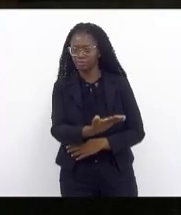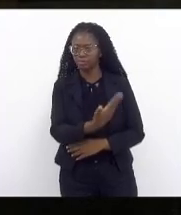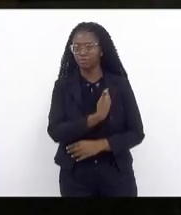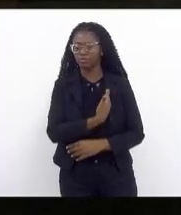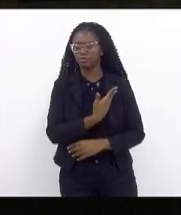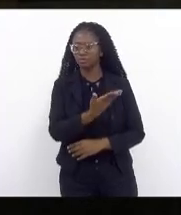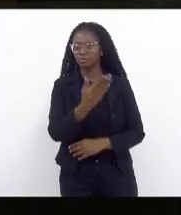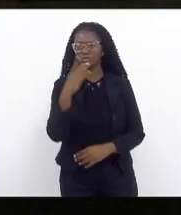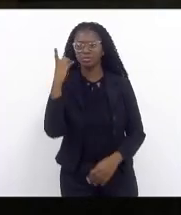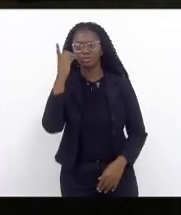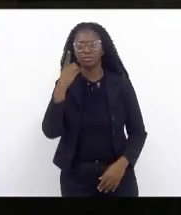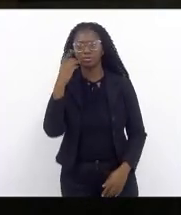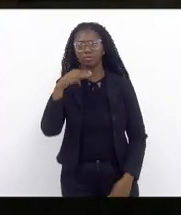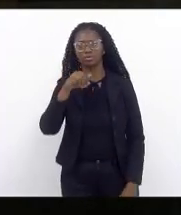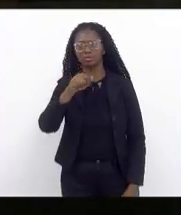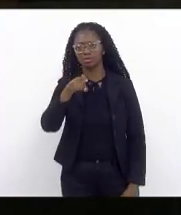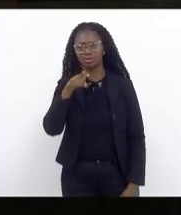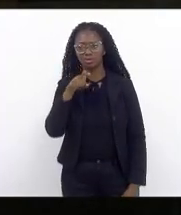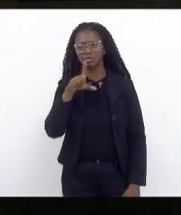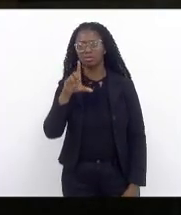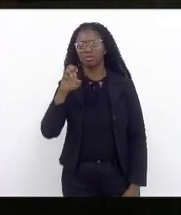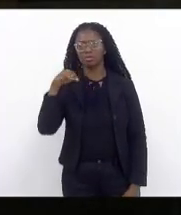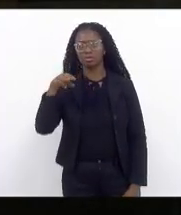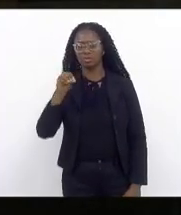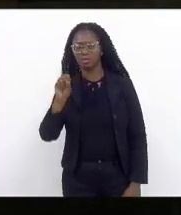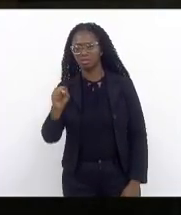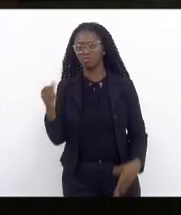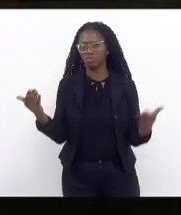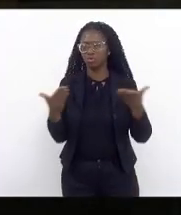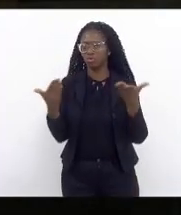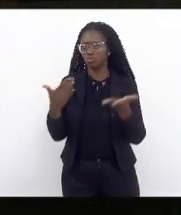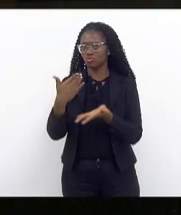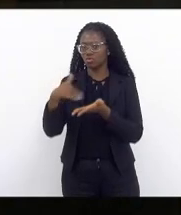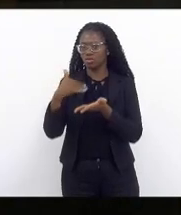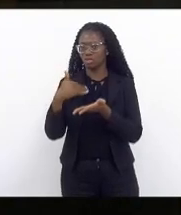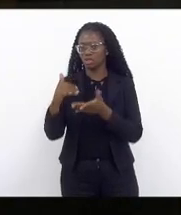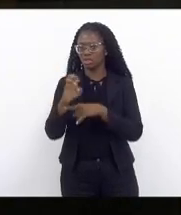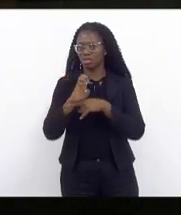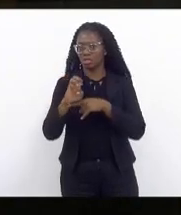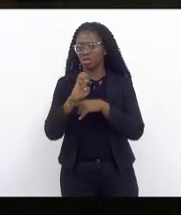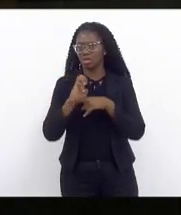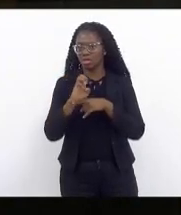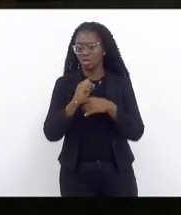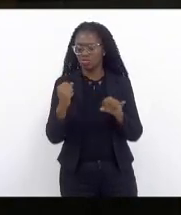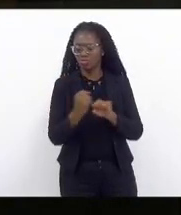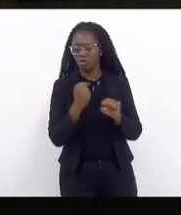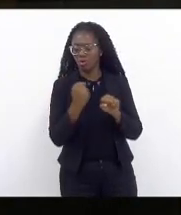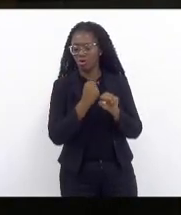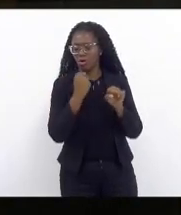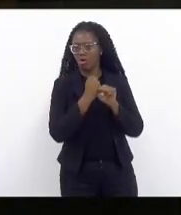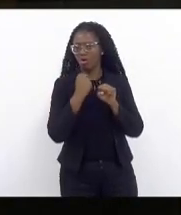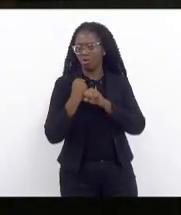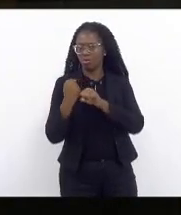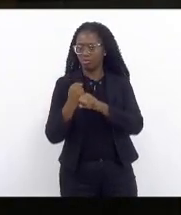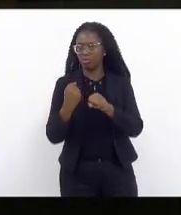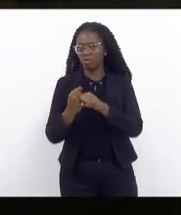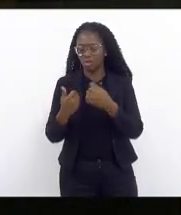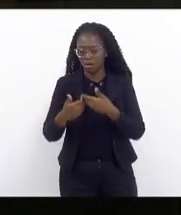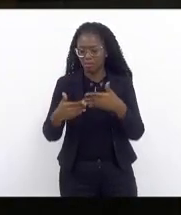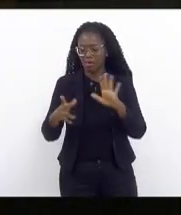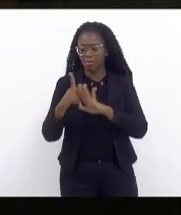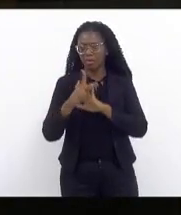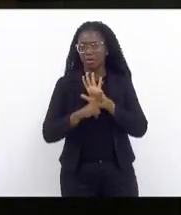deputado Max Lemos hoje secretário estadual de infraestrutura e obras lançou um projeto